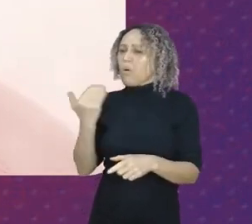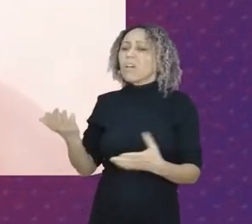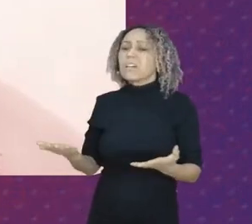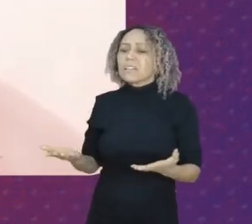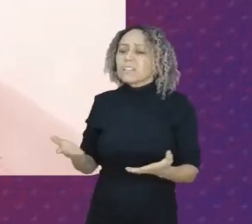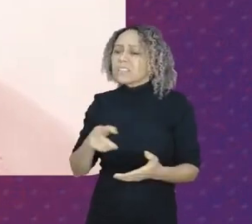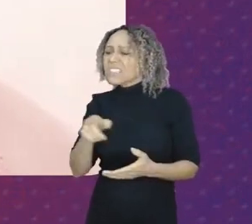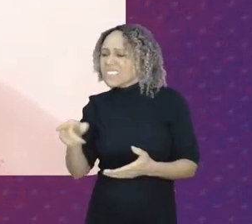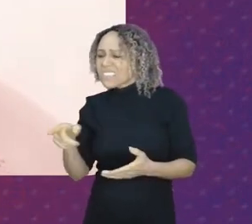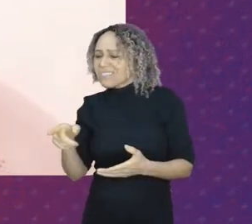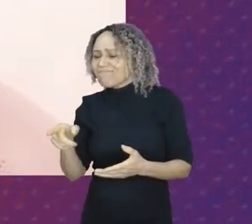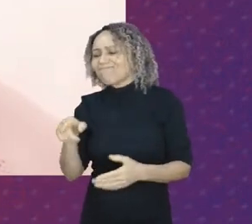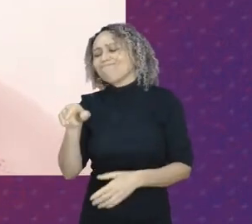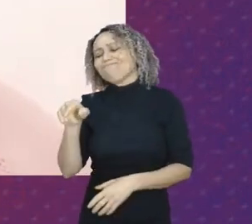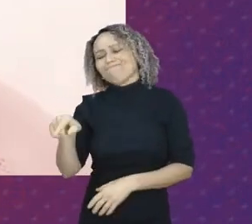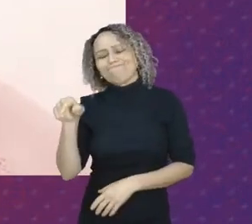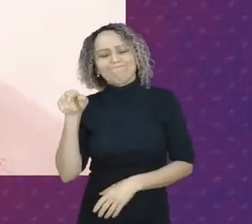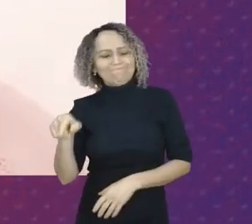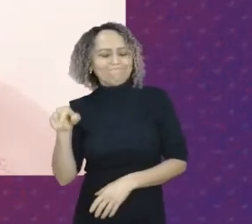Infelizmente,